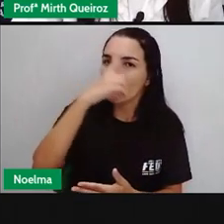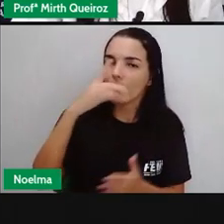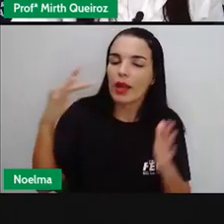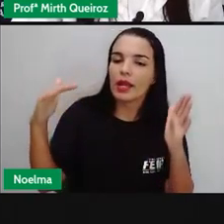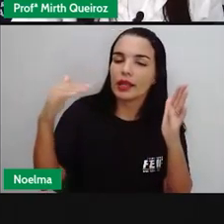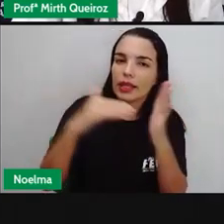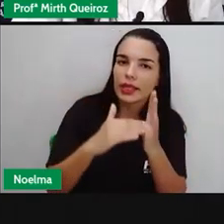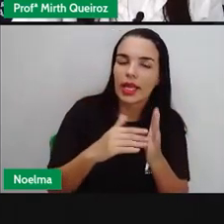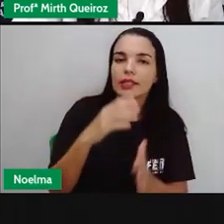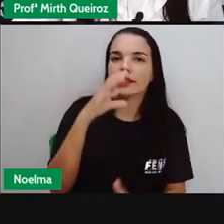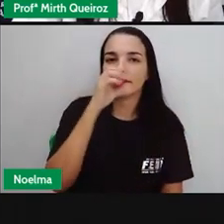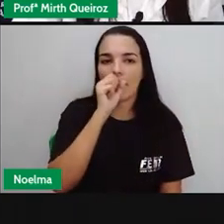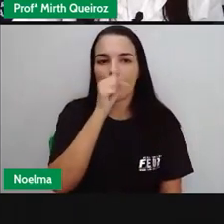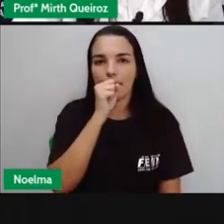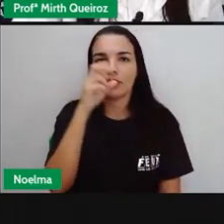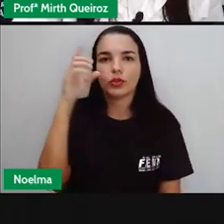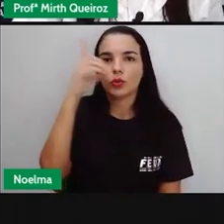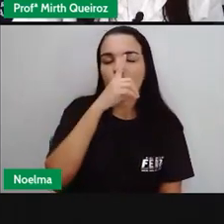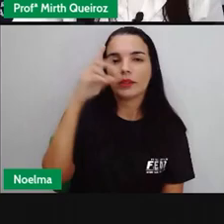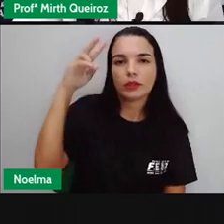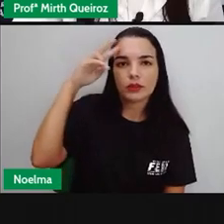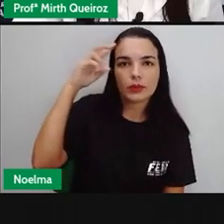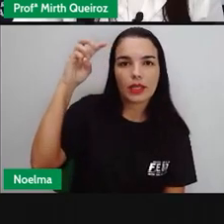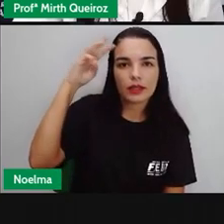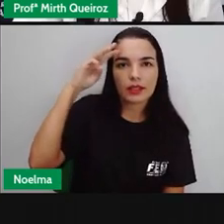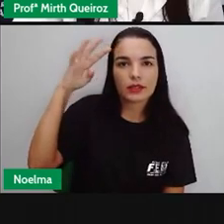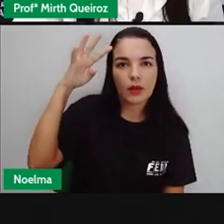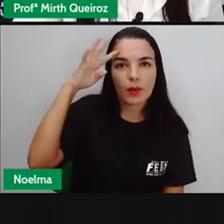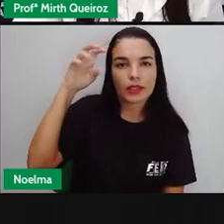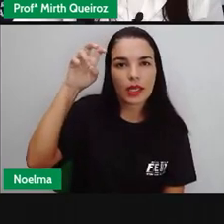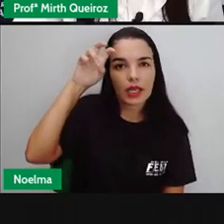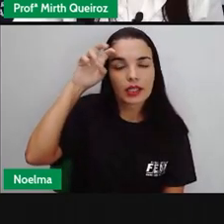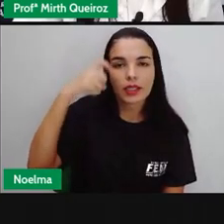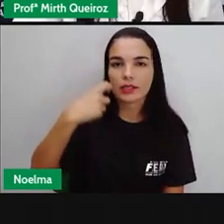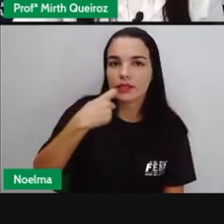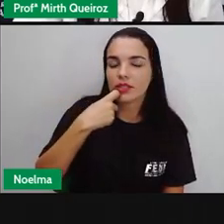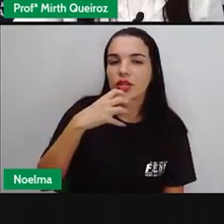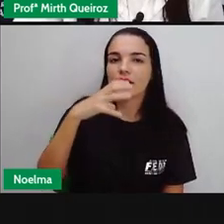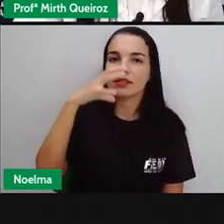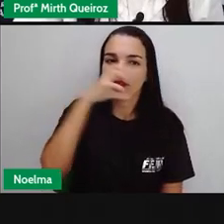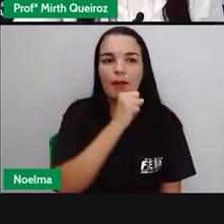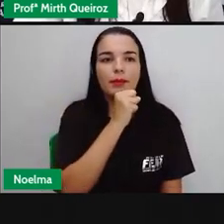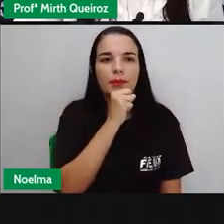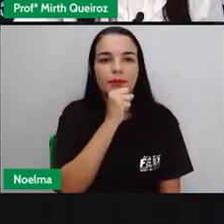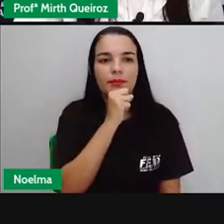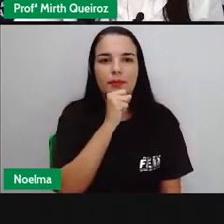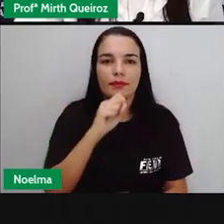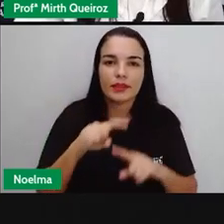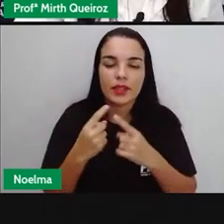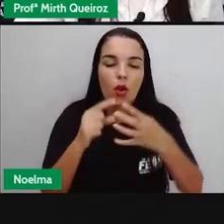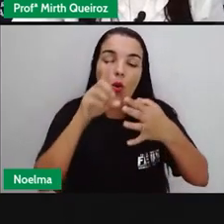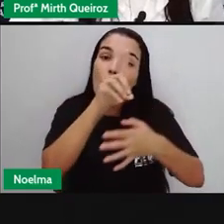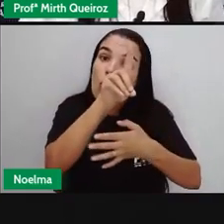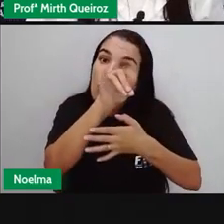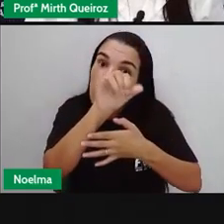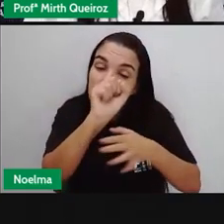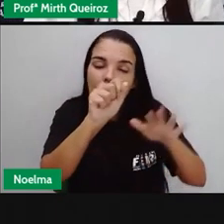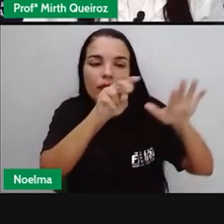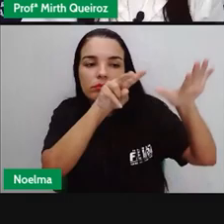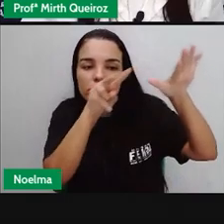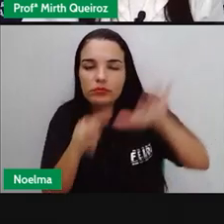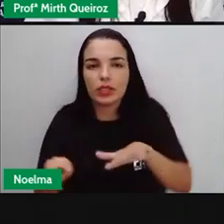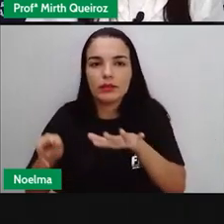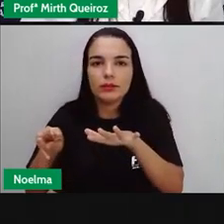sábado Então nós temos Domingo, segunda, terça, quarta, quinta, sexta E sábado São os dias da